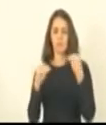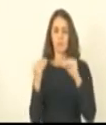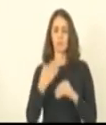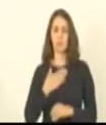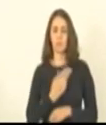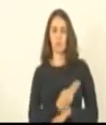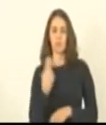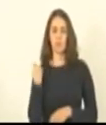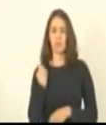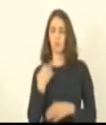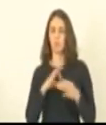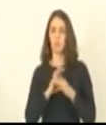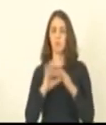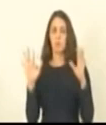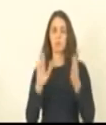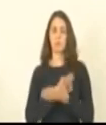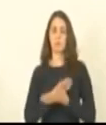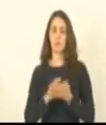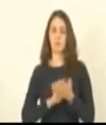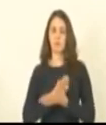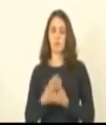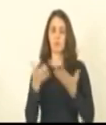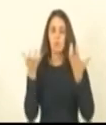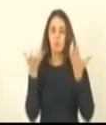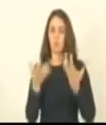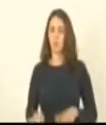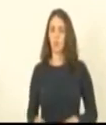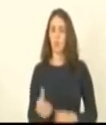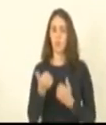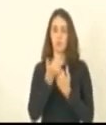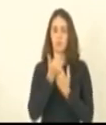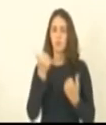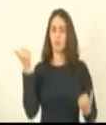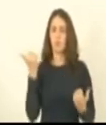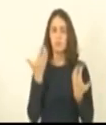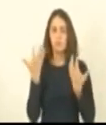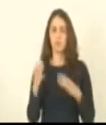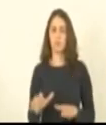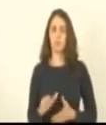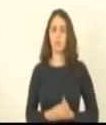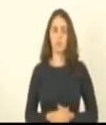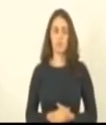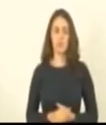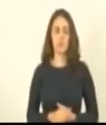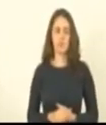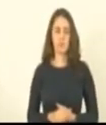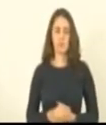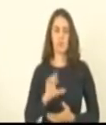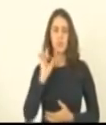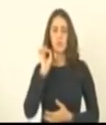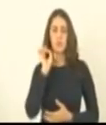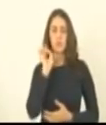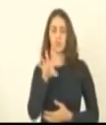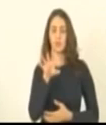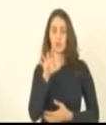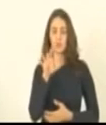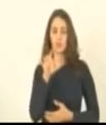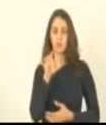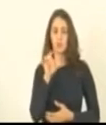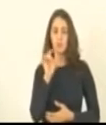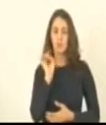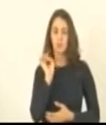sem a minha autorização não quero suplência importes alguma peço que seja registrado em somente a comissão e momento